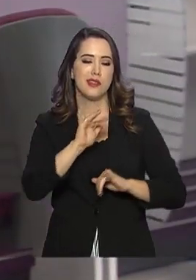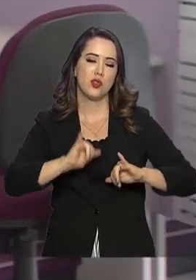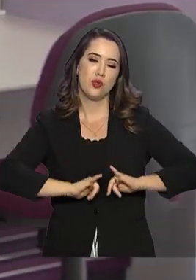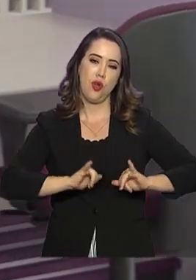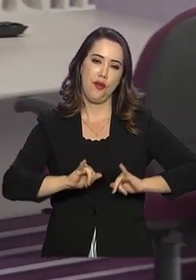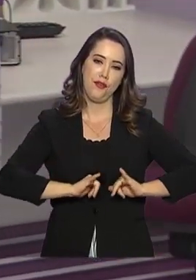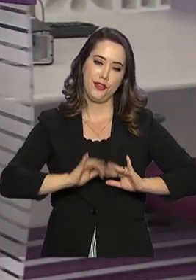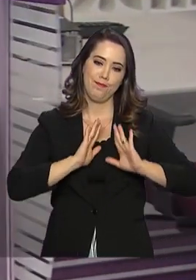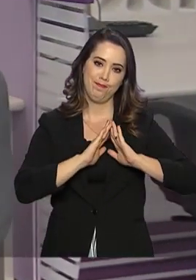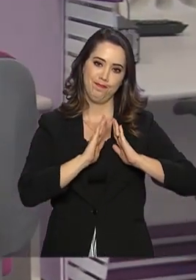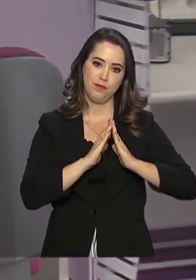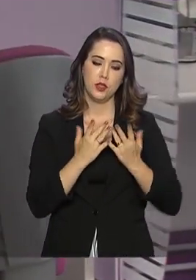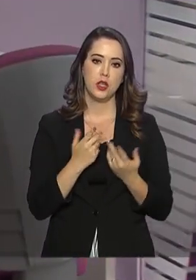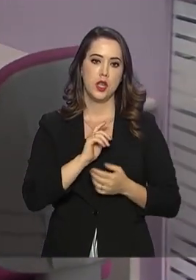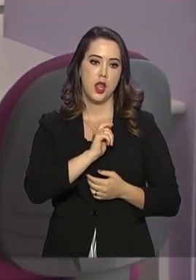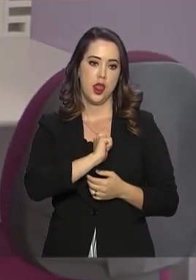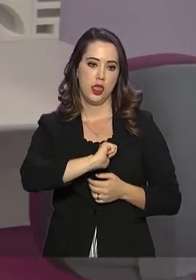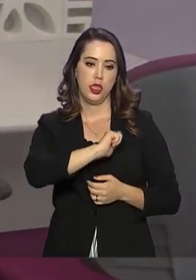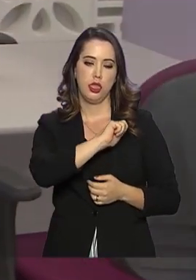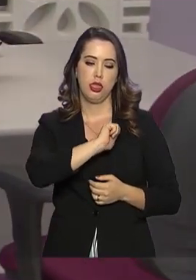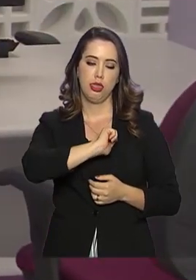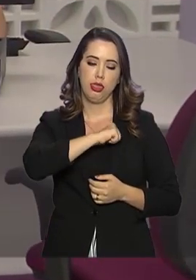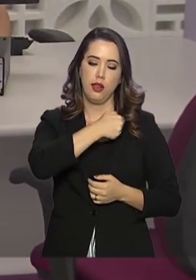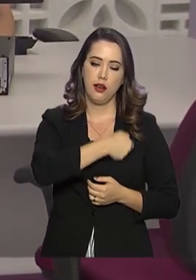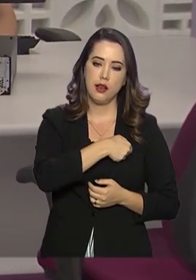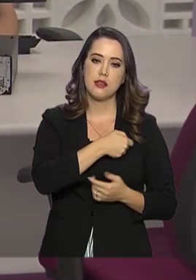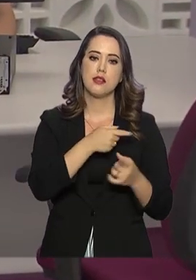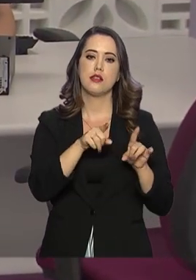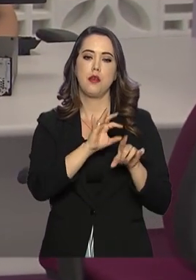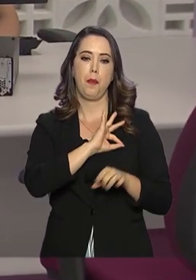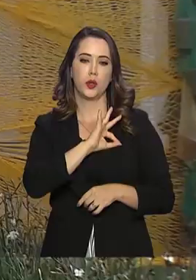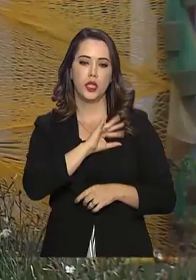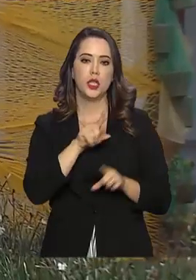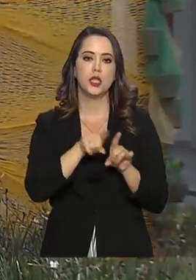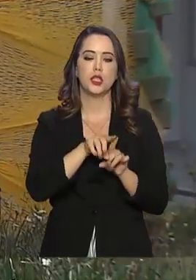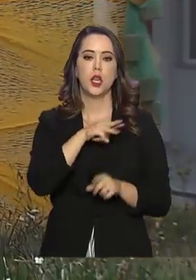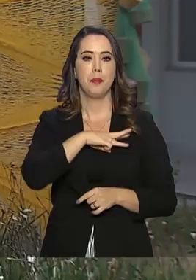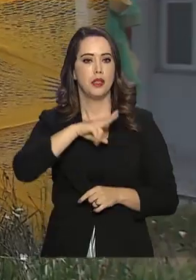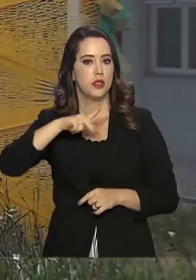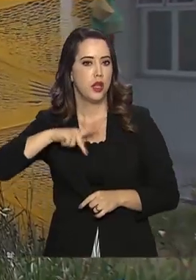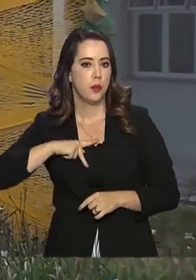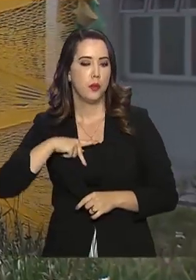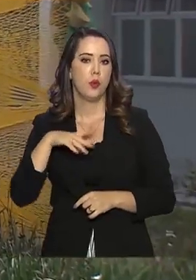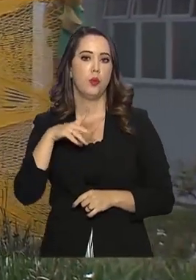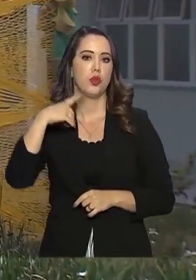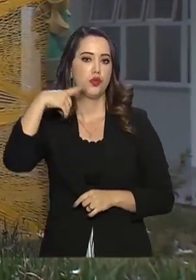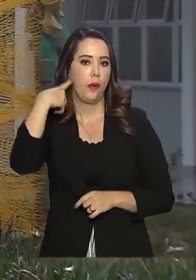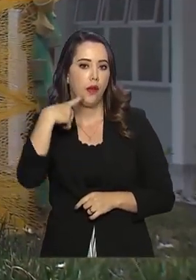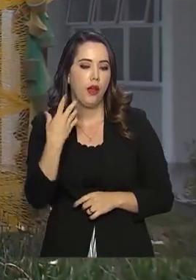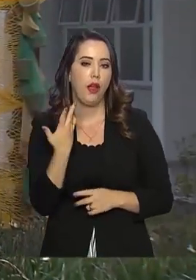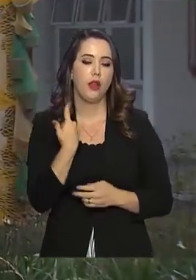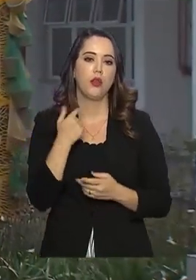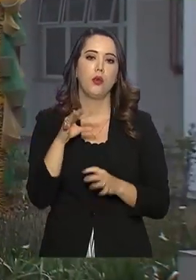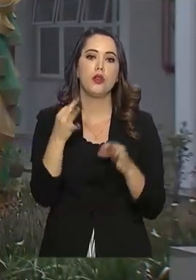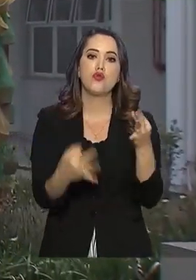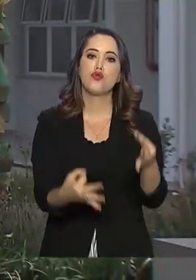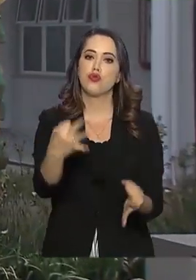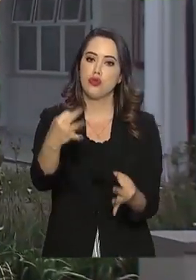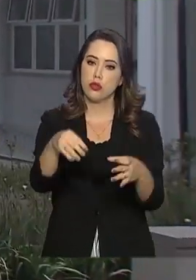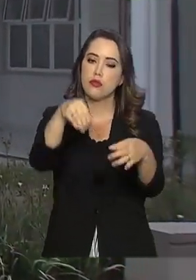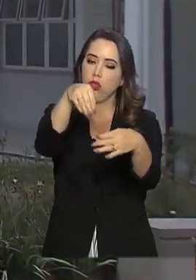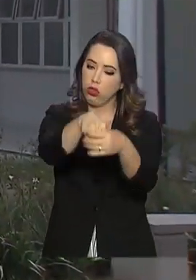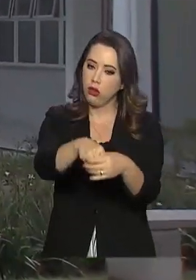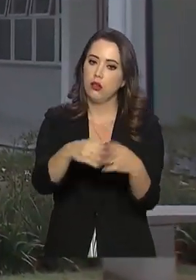doméstica. Delegacia de Defesa da Mulher, Ministério Público, Defensoria Pública e Tribunal de